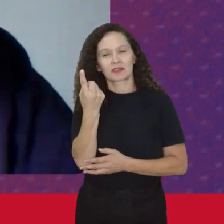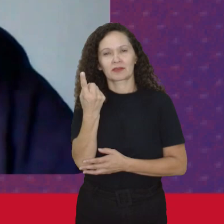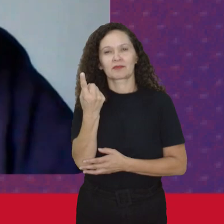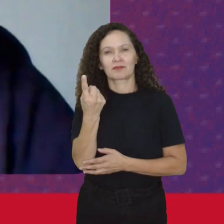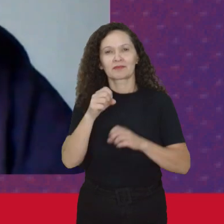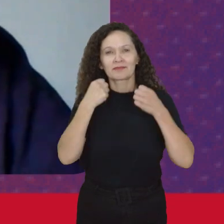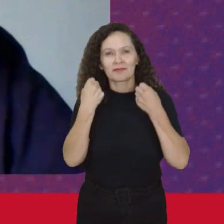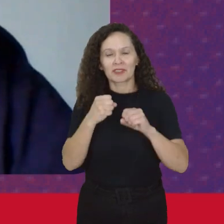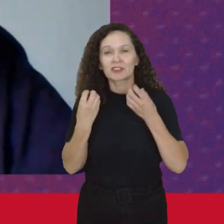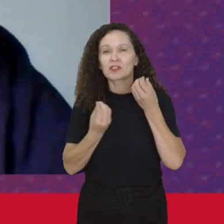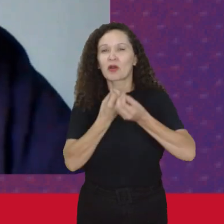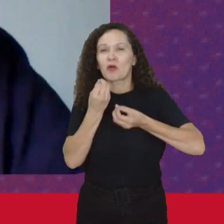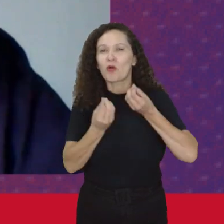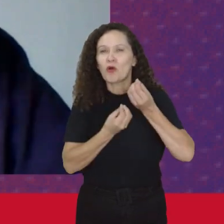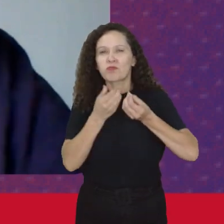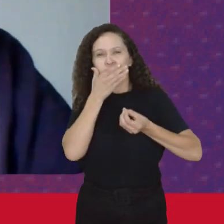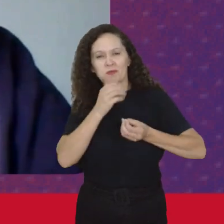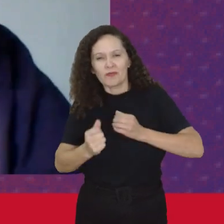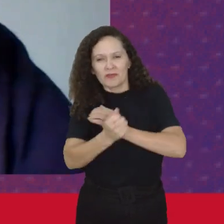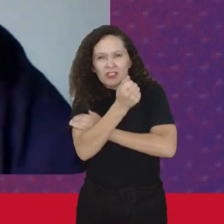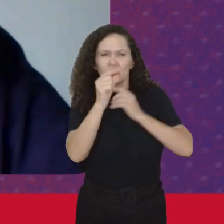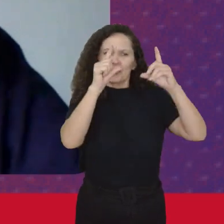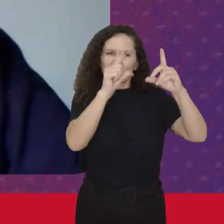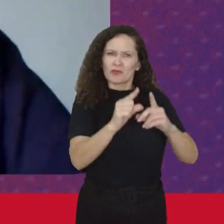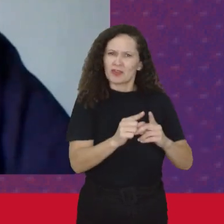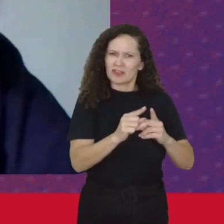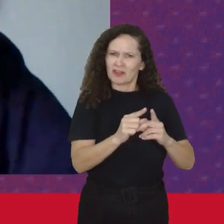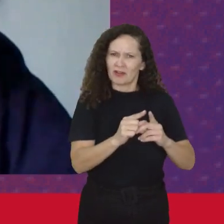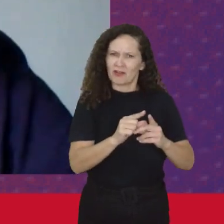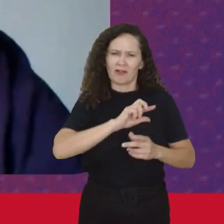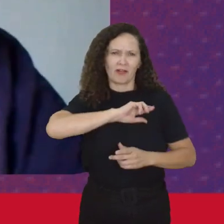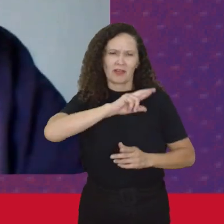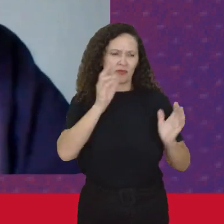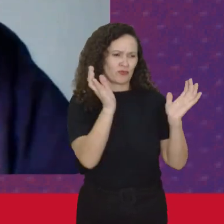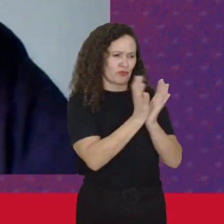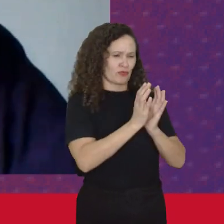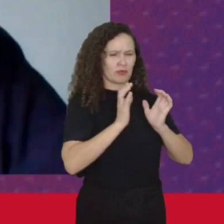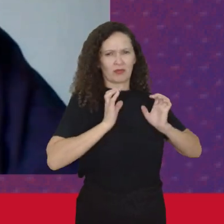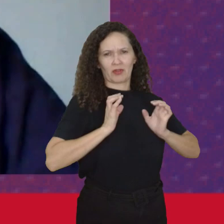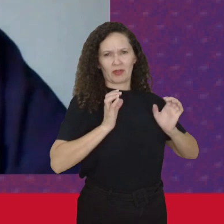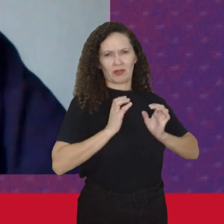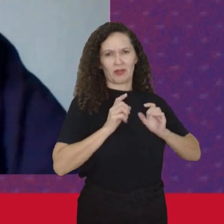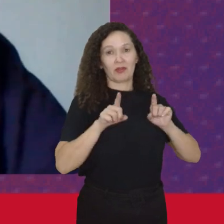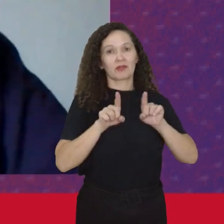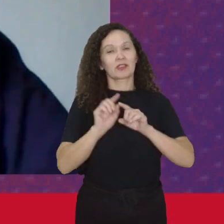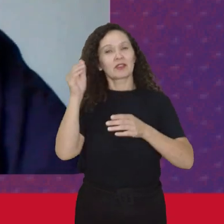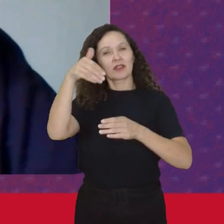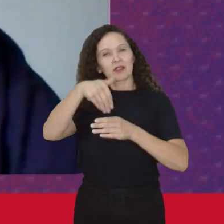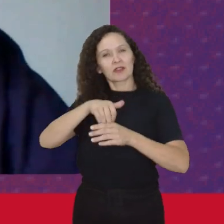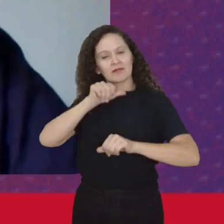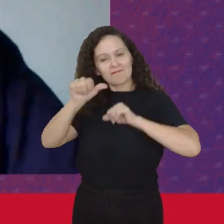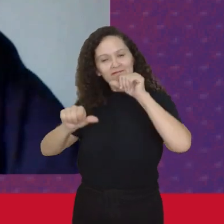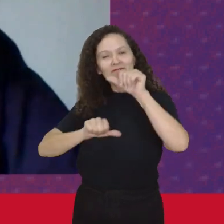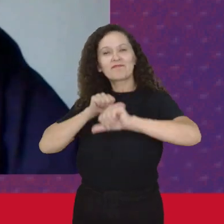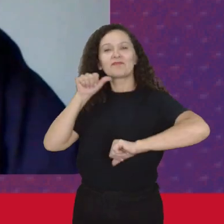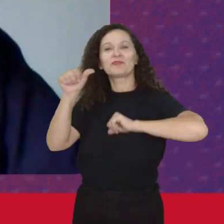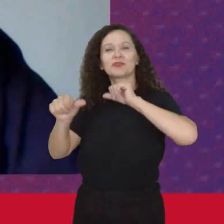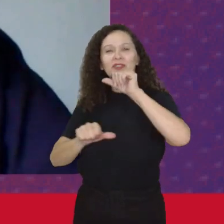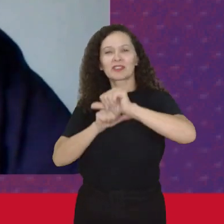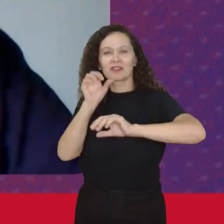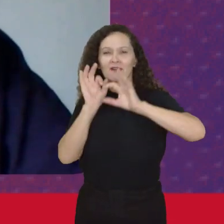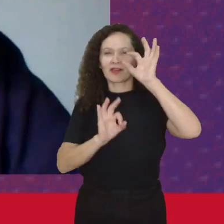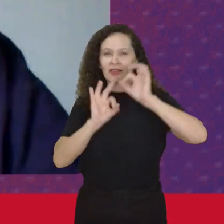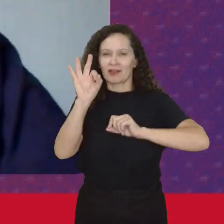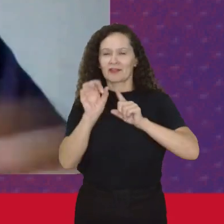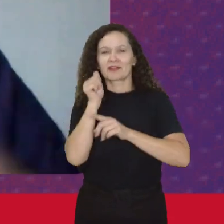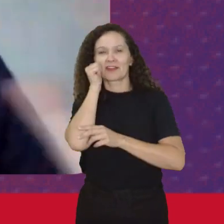Essa dimensão Do feminismo De novo Que não era só Uma coisa de classe média Que também estava Dentro das mulheres Nas organizações